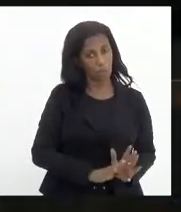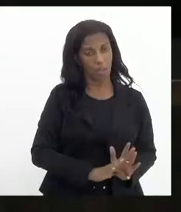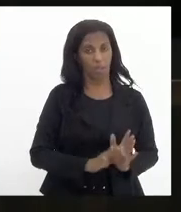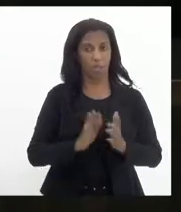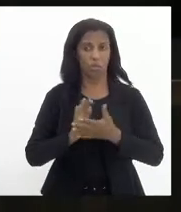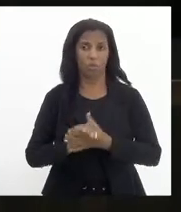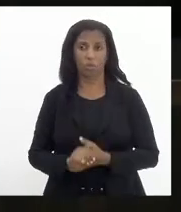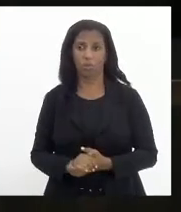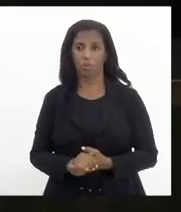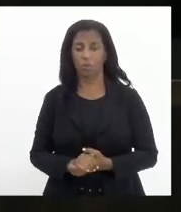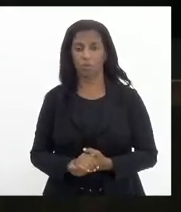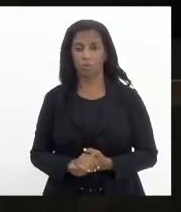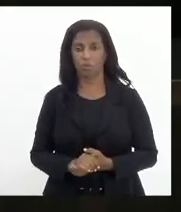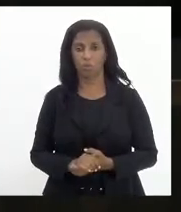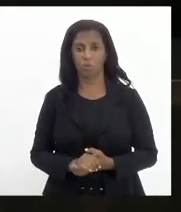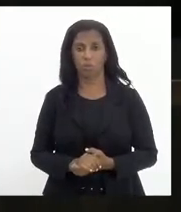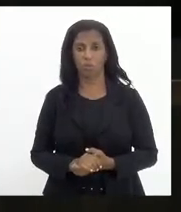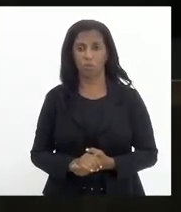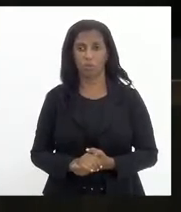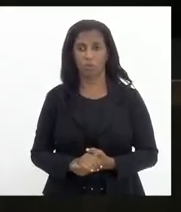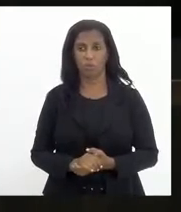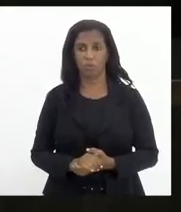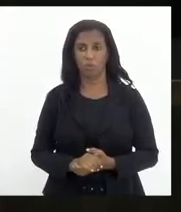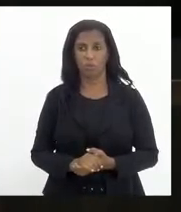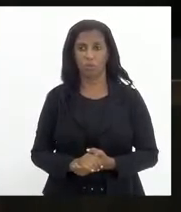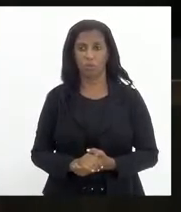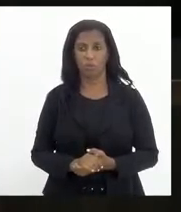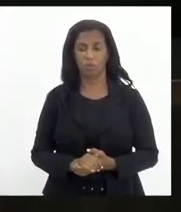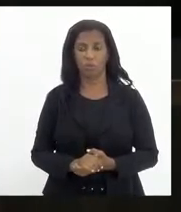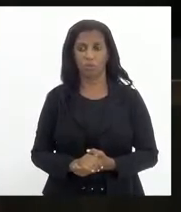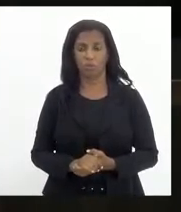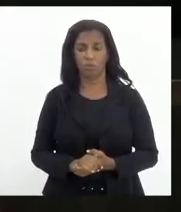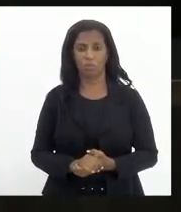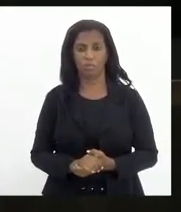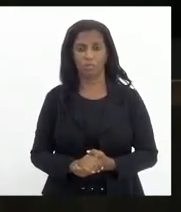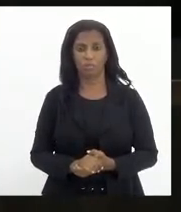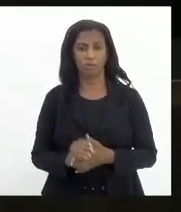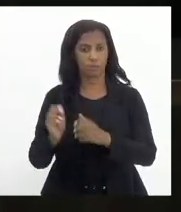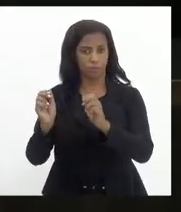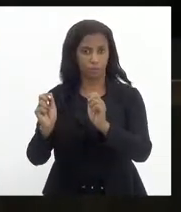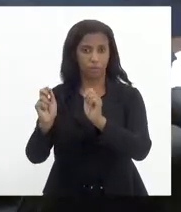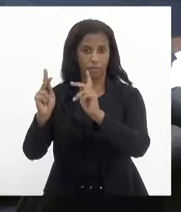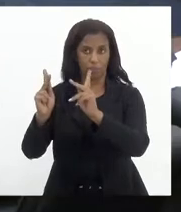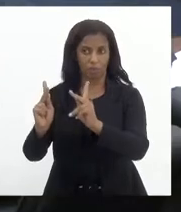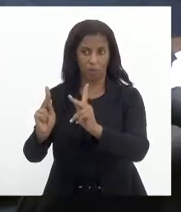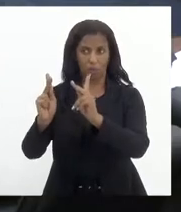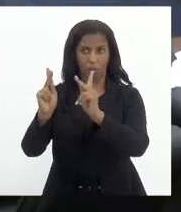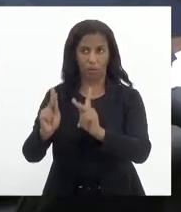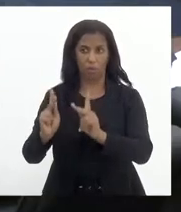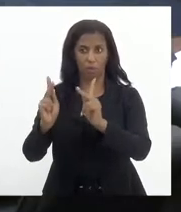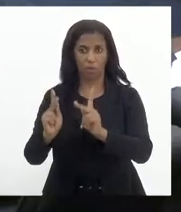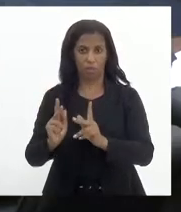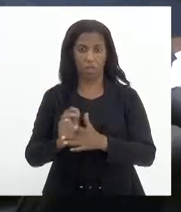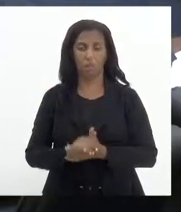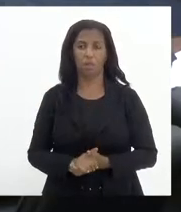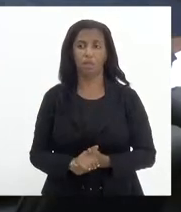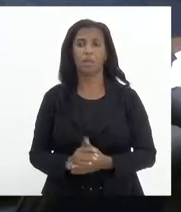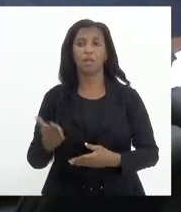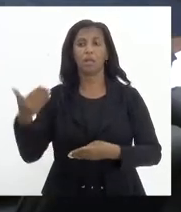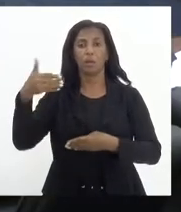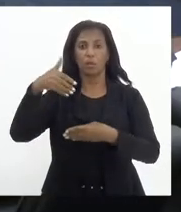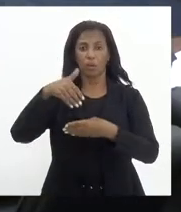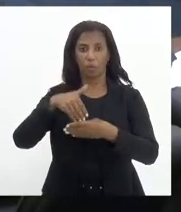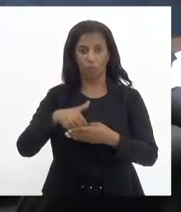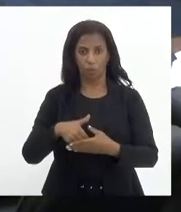ajustado com o autor. Vai virar em segunda? Ok. Ok. Então, voto